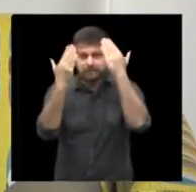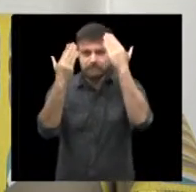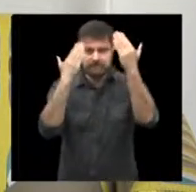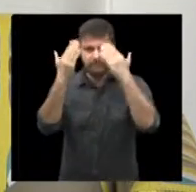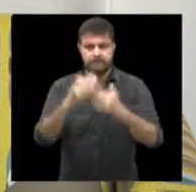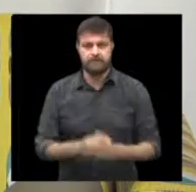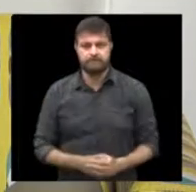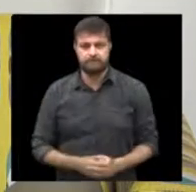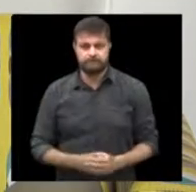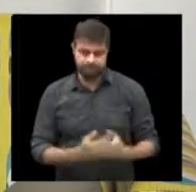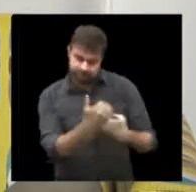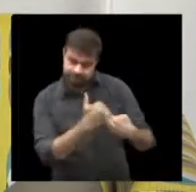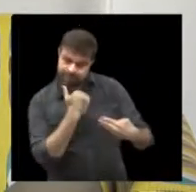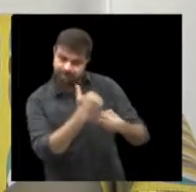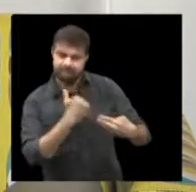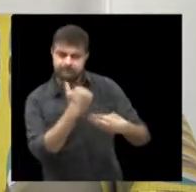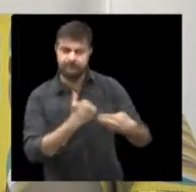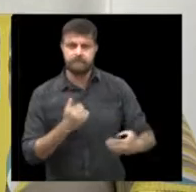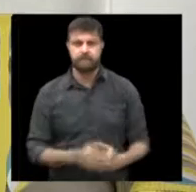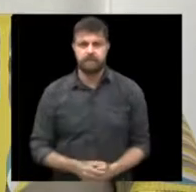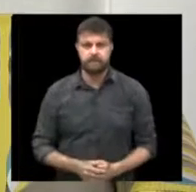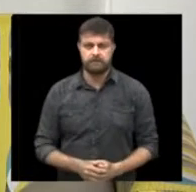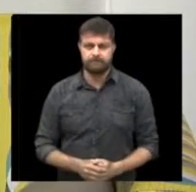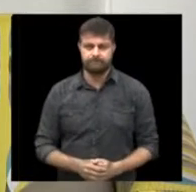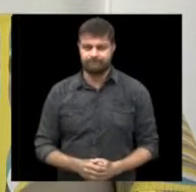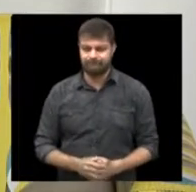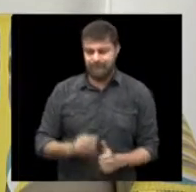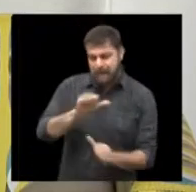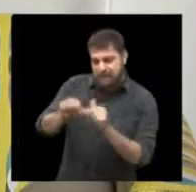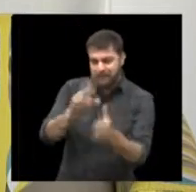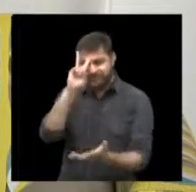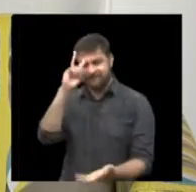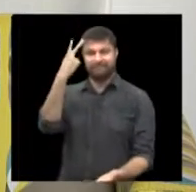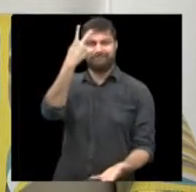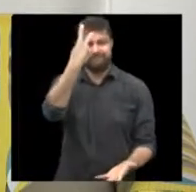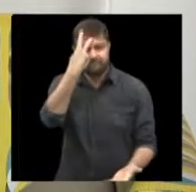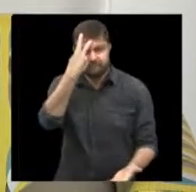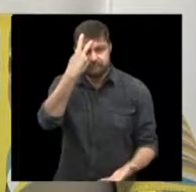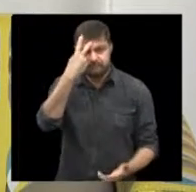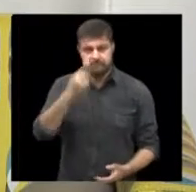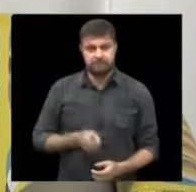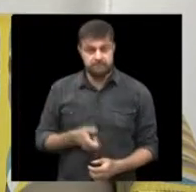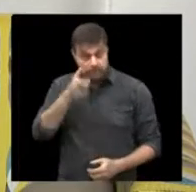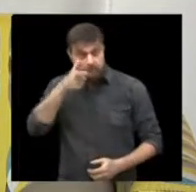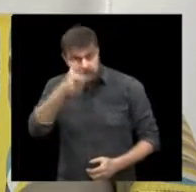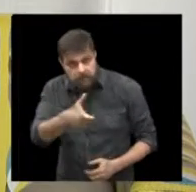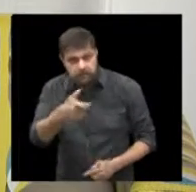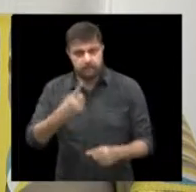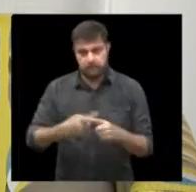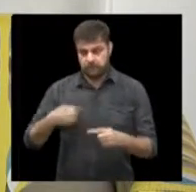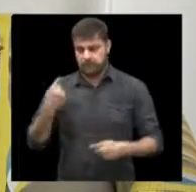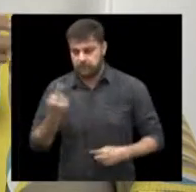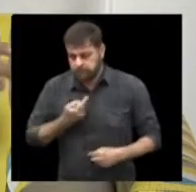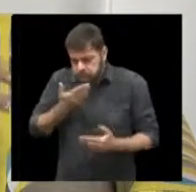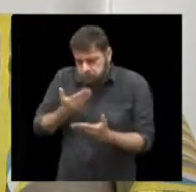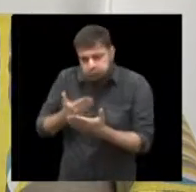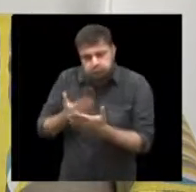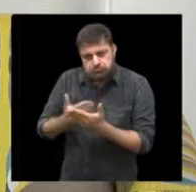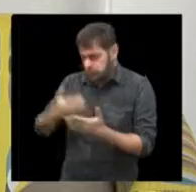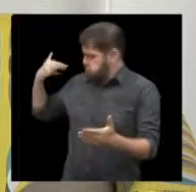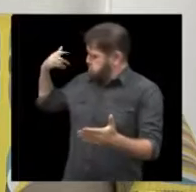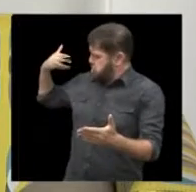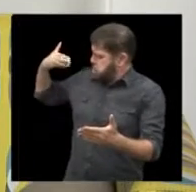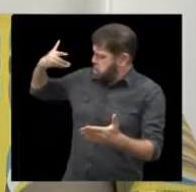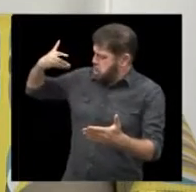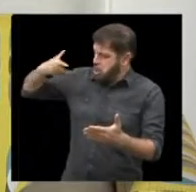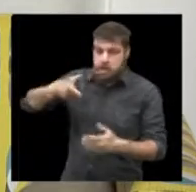psicólogo e à orientação psicológica. É uma quebra de paradigma, né? Eu acho interessante porque, se a gente vai estudar toda a história da